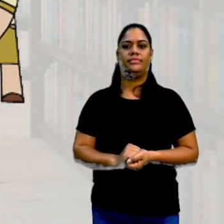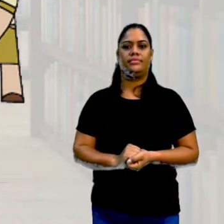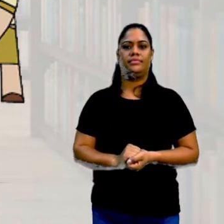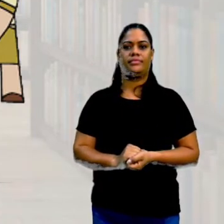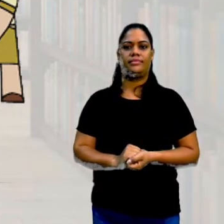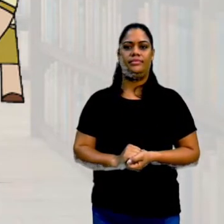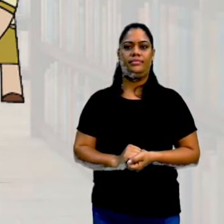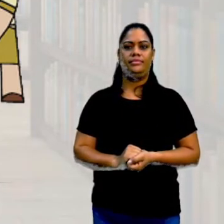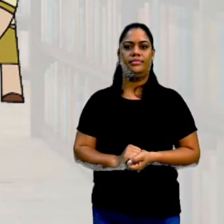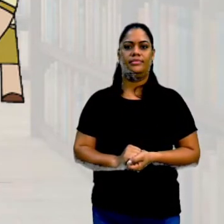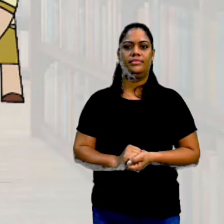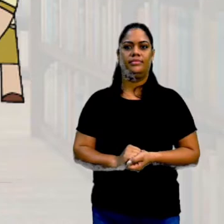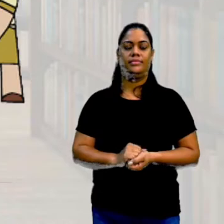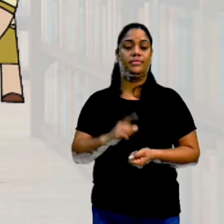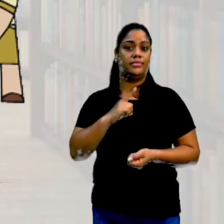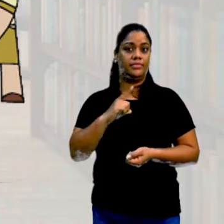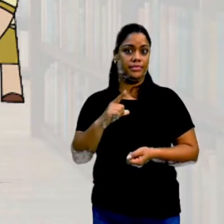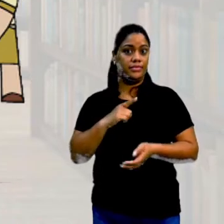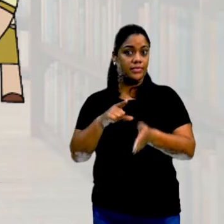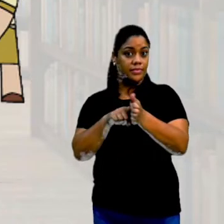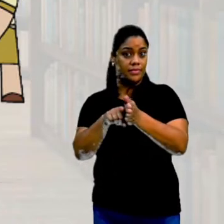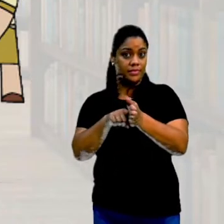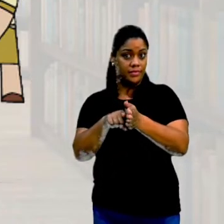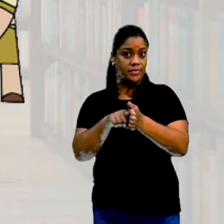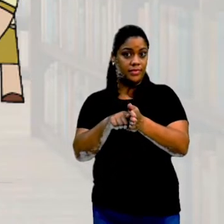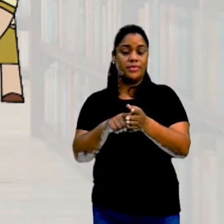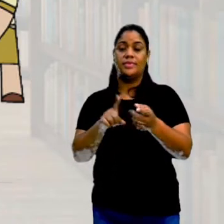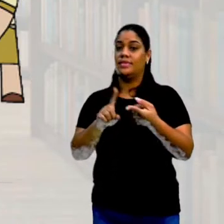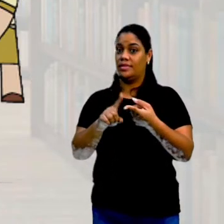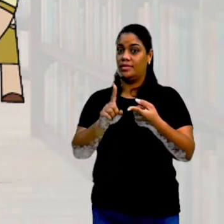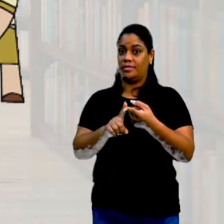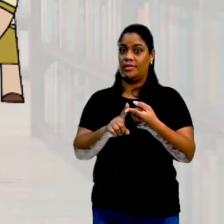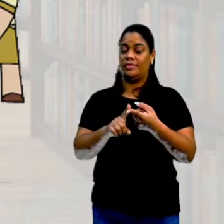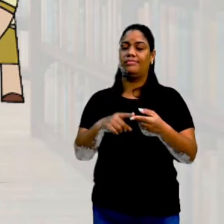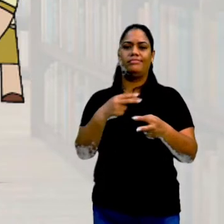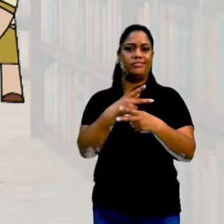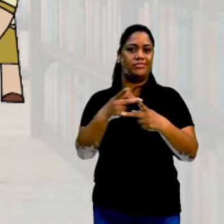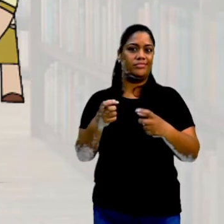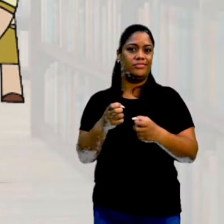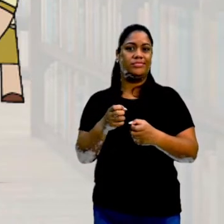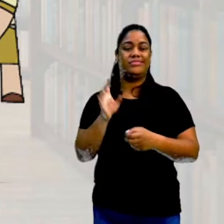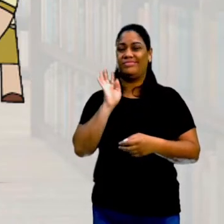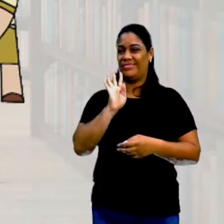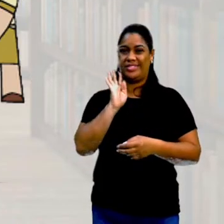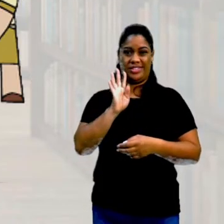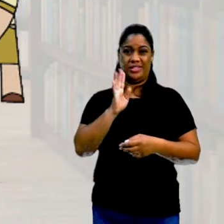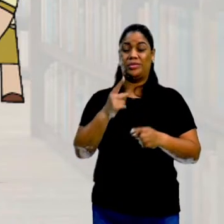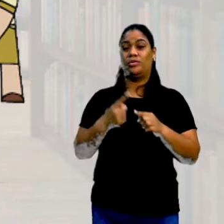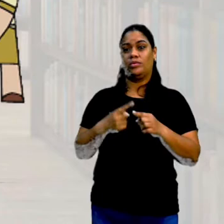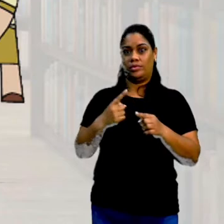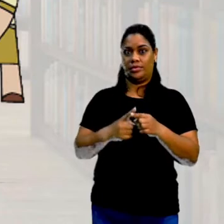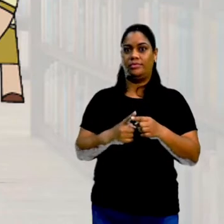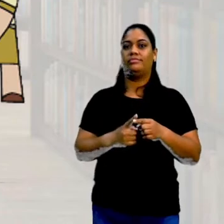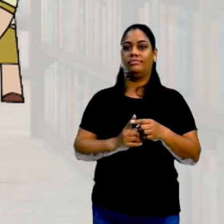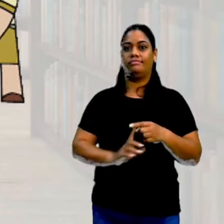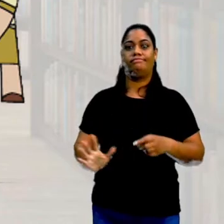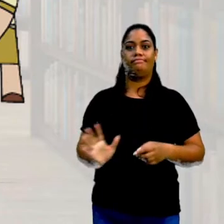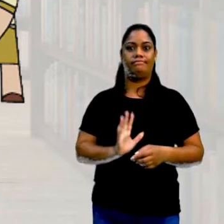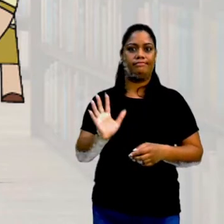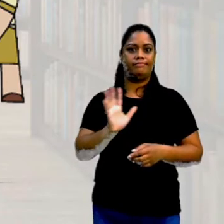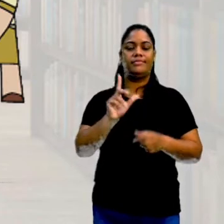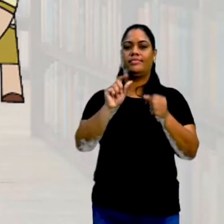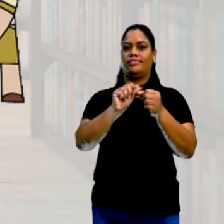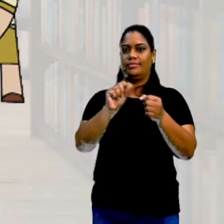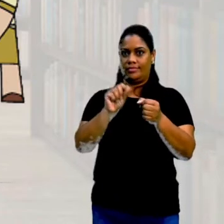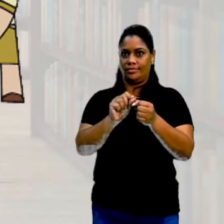quando a gente tem uma pesquisa censitária, a gente também tem desvantagens. Primeiro, custa muito, está certo? Você